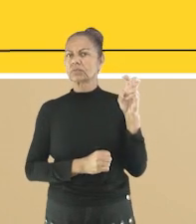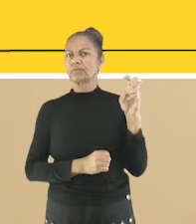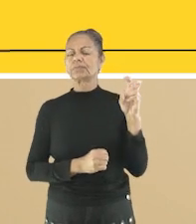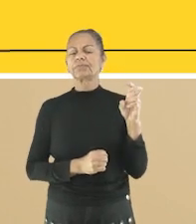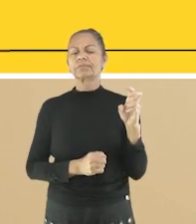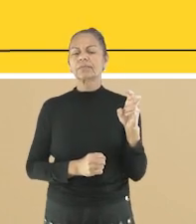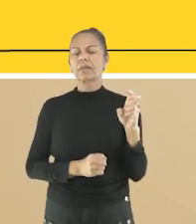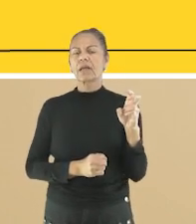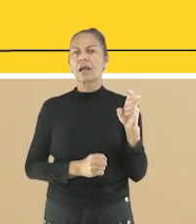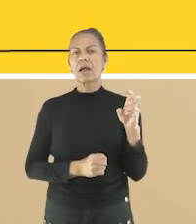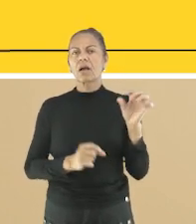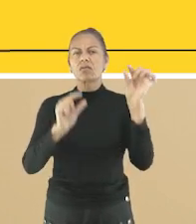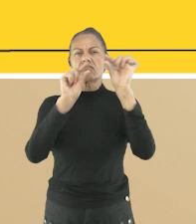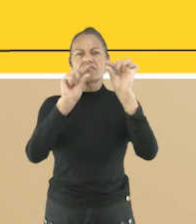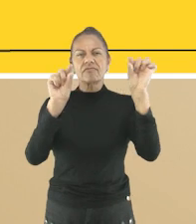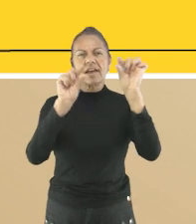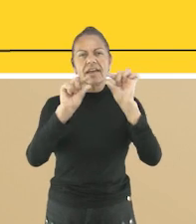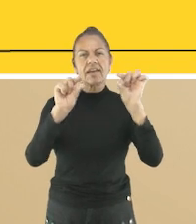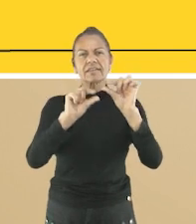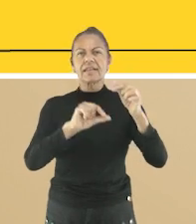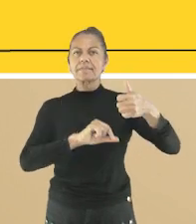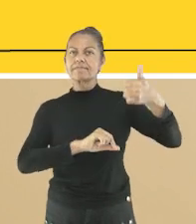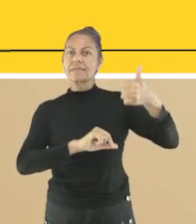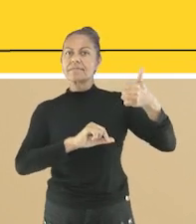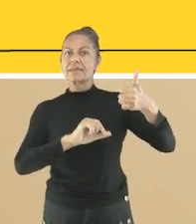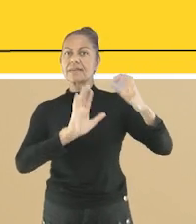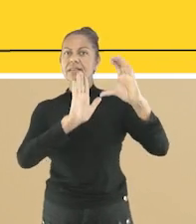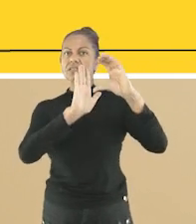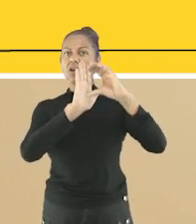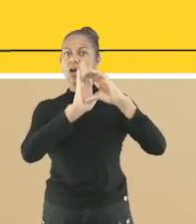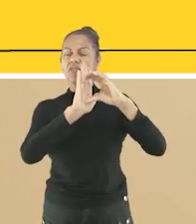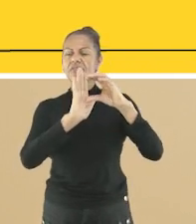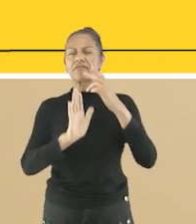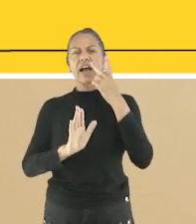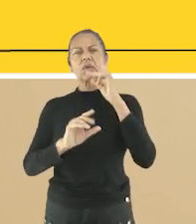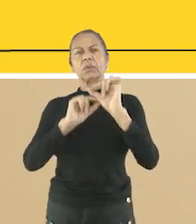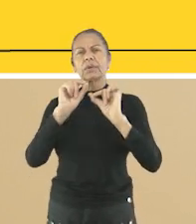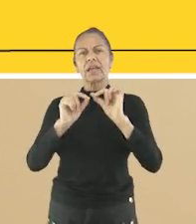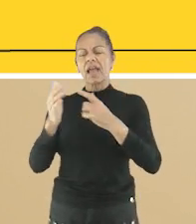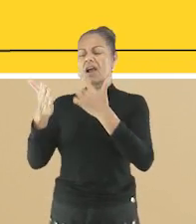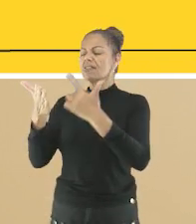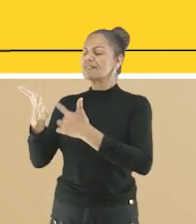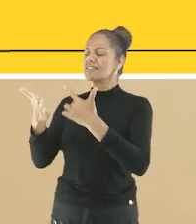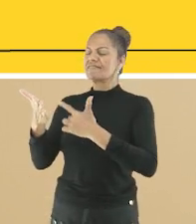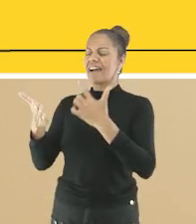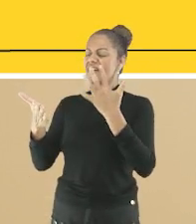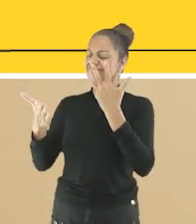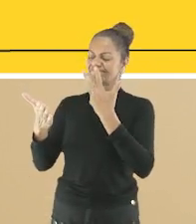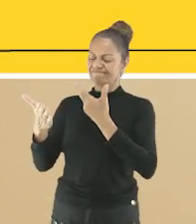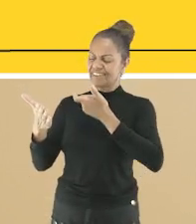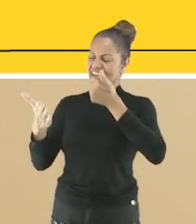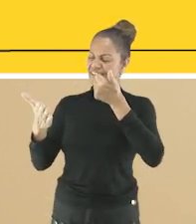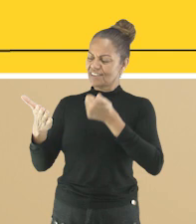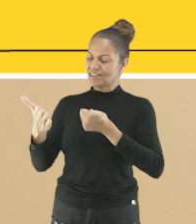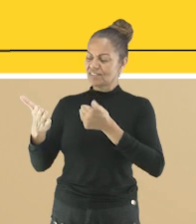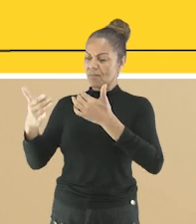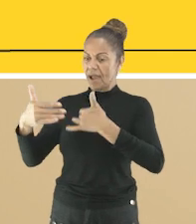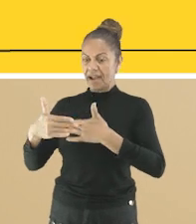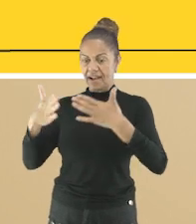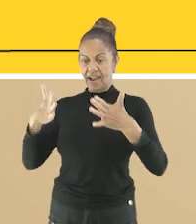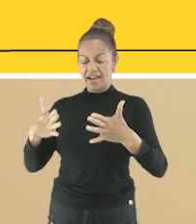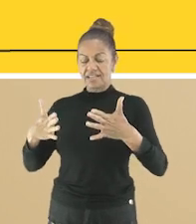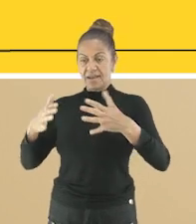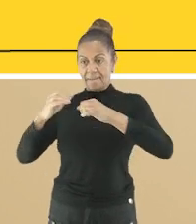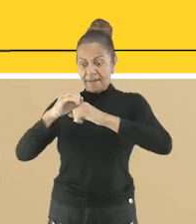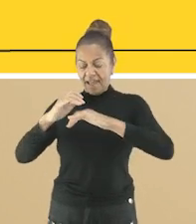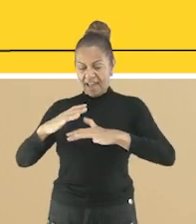5 Observe os versos da primeira estrofe Um livro é uma beleza É caixa